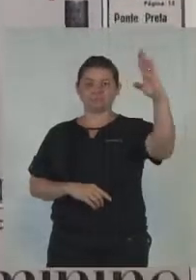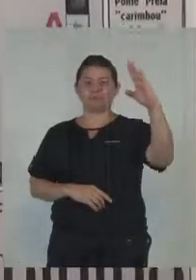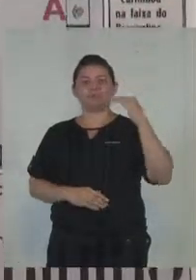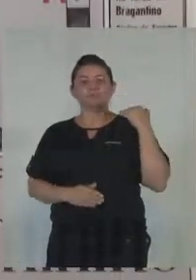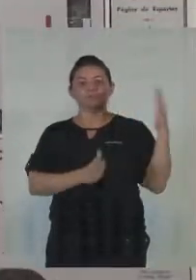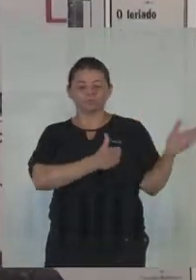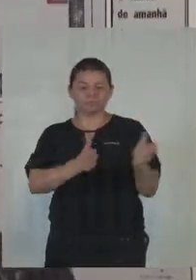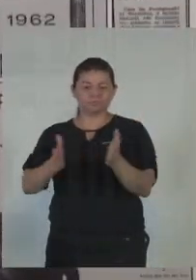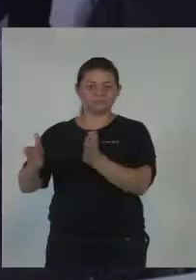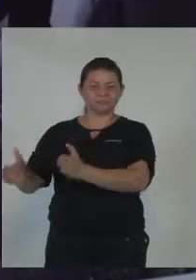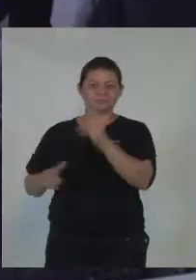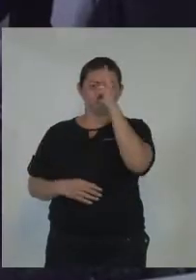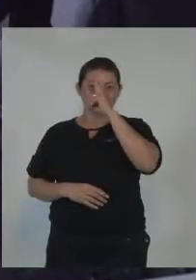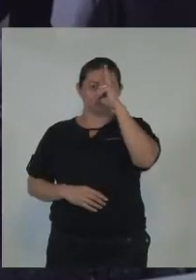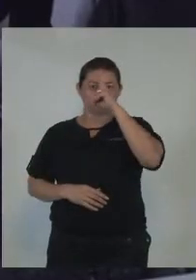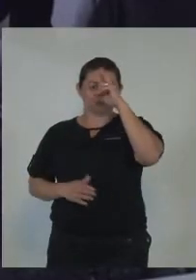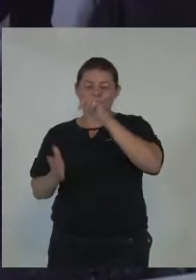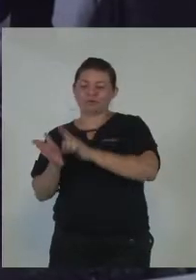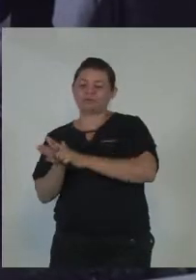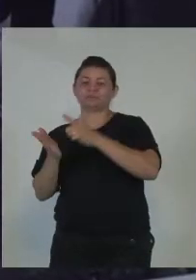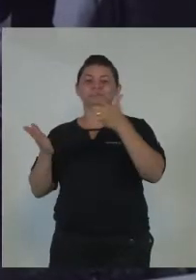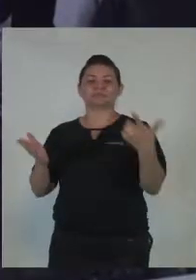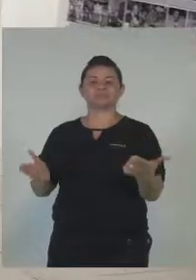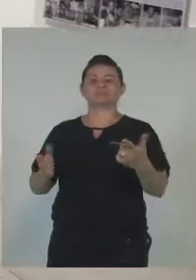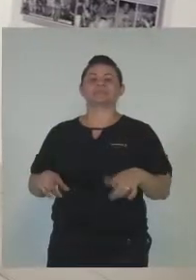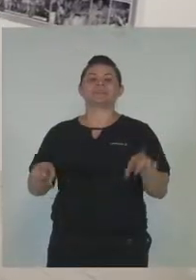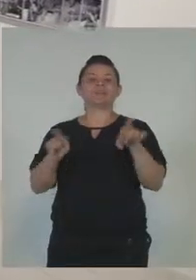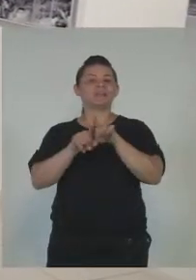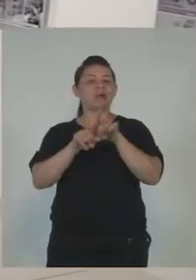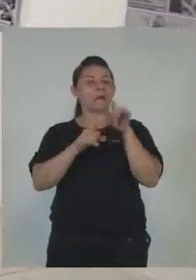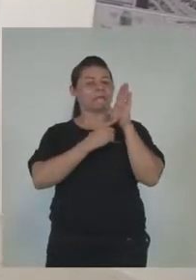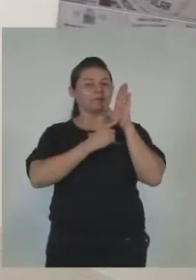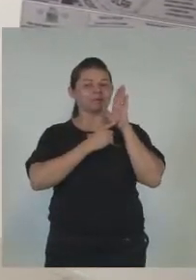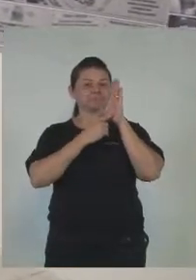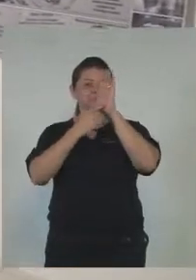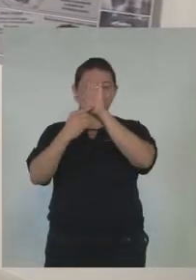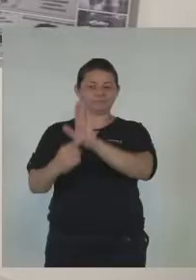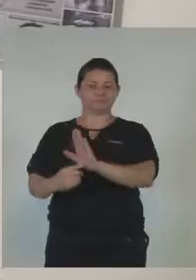acervo que está no livro e material inédito também estão expostos aqui.